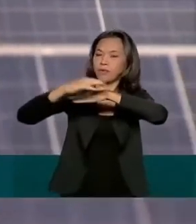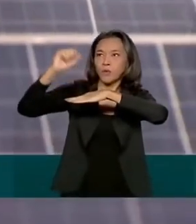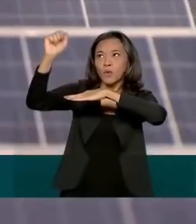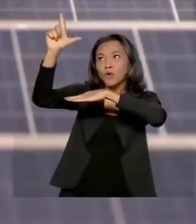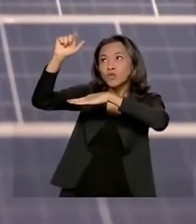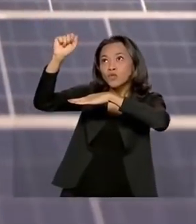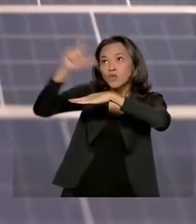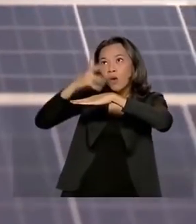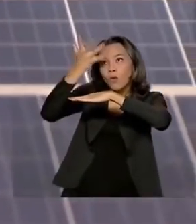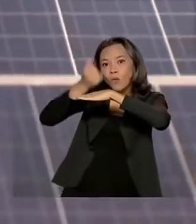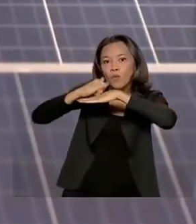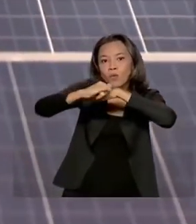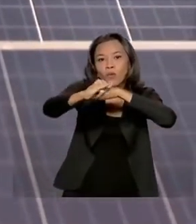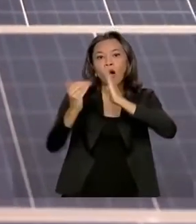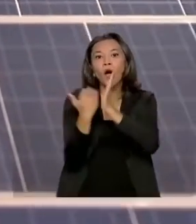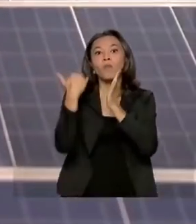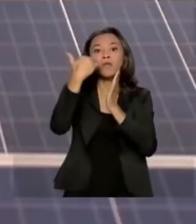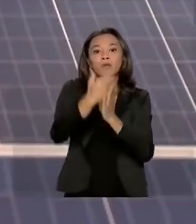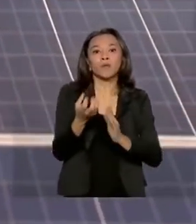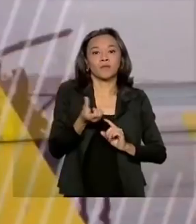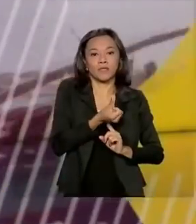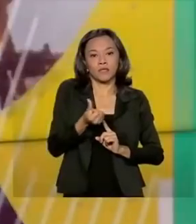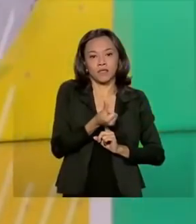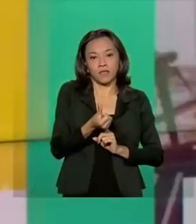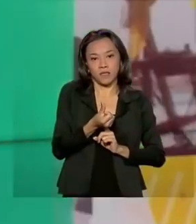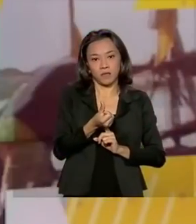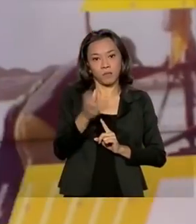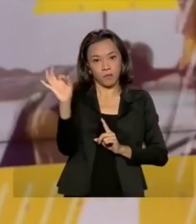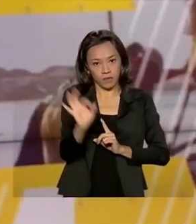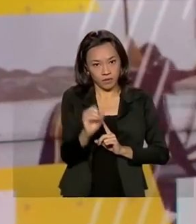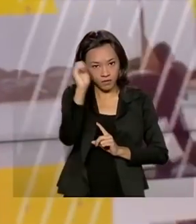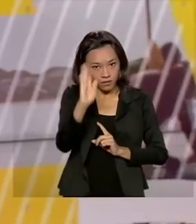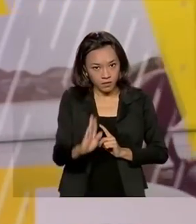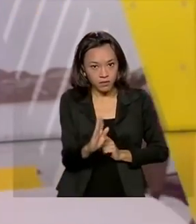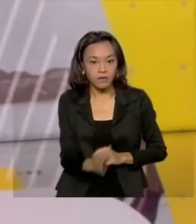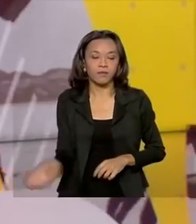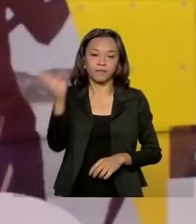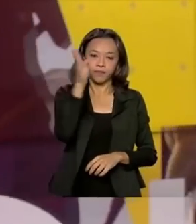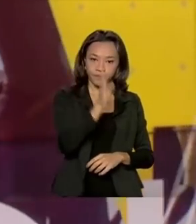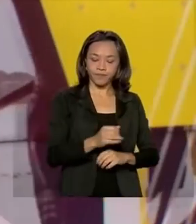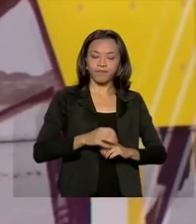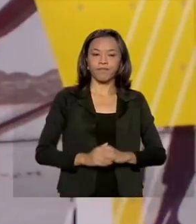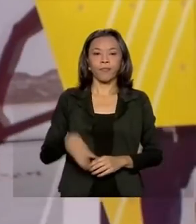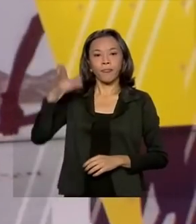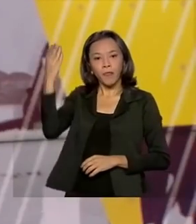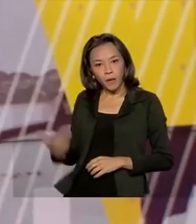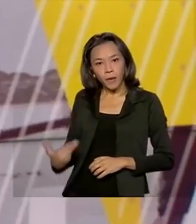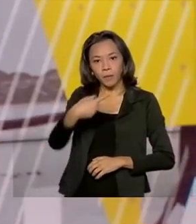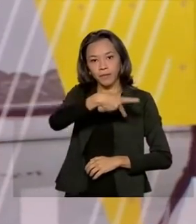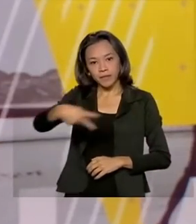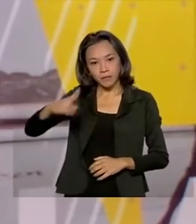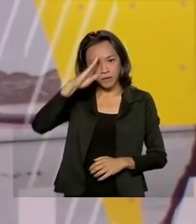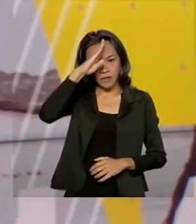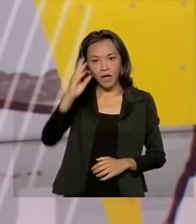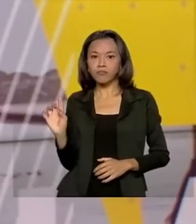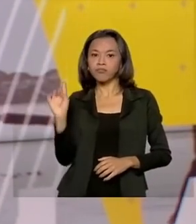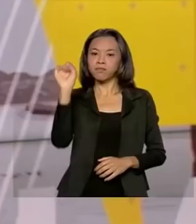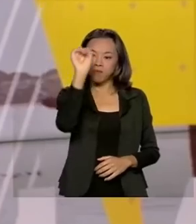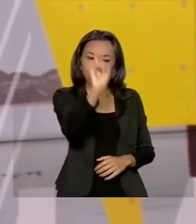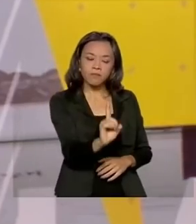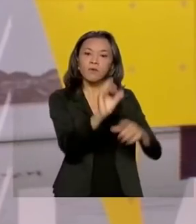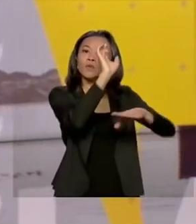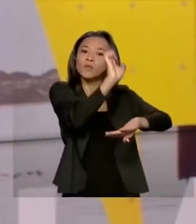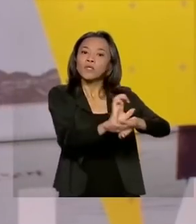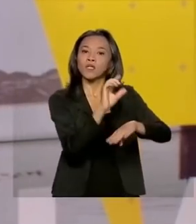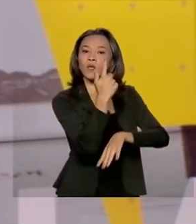cresceu 66% no país. O presidente Jair Bolsonaro participou em Goiânia da cerimônia da